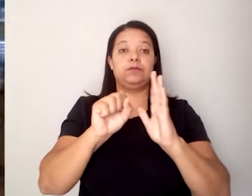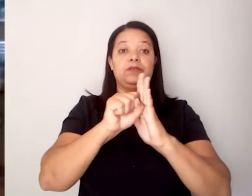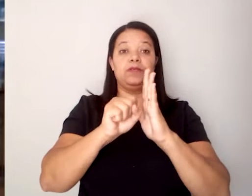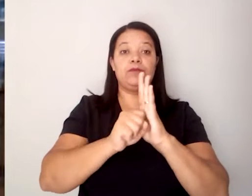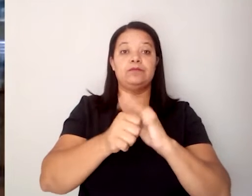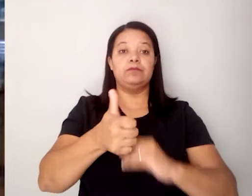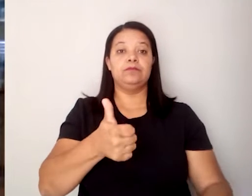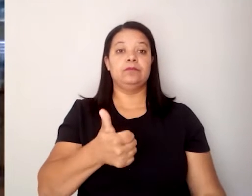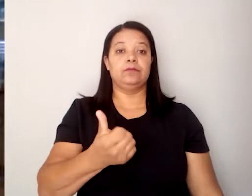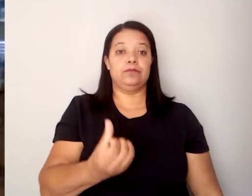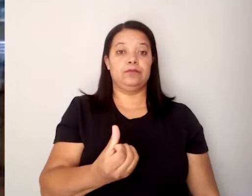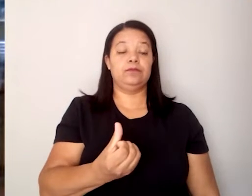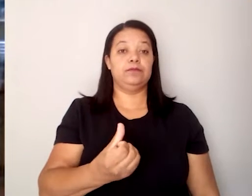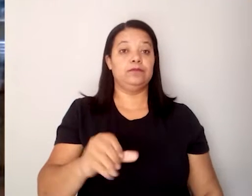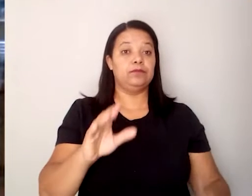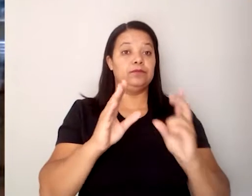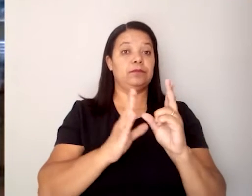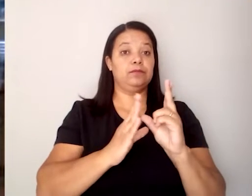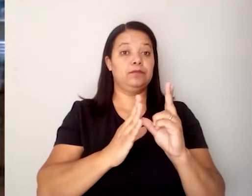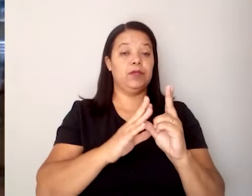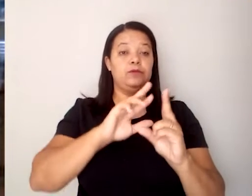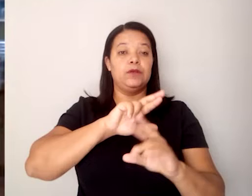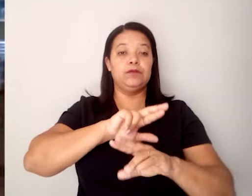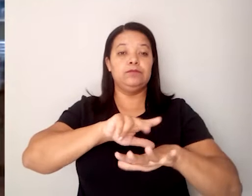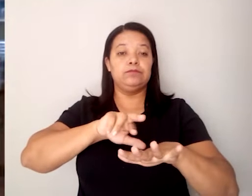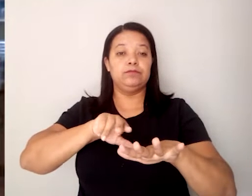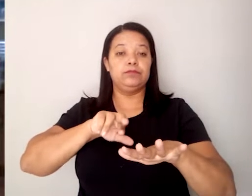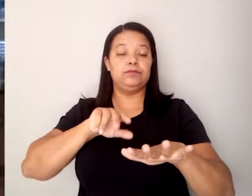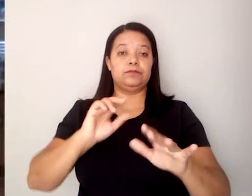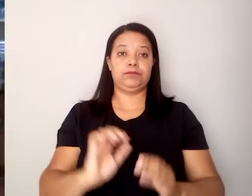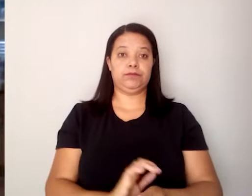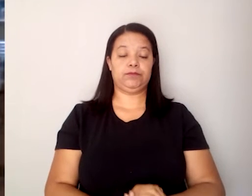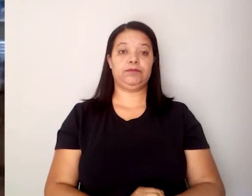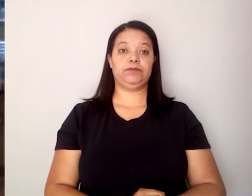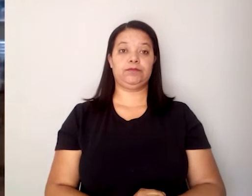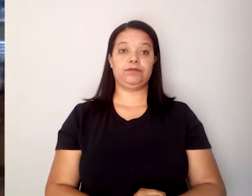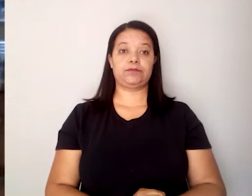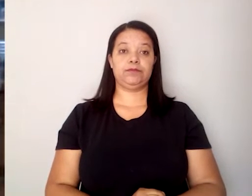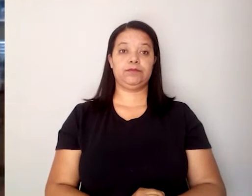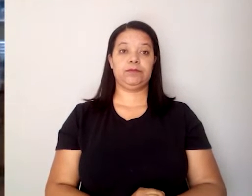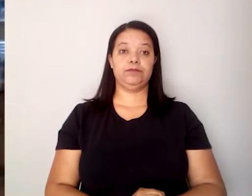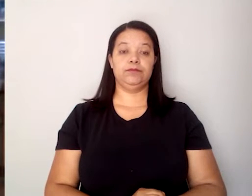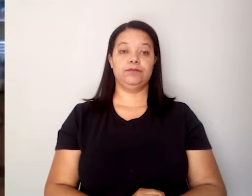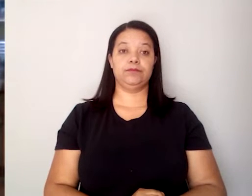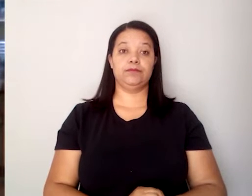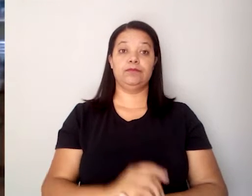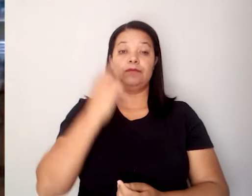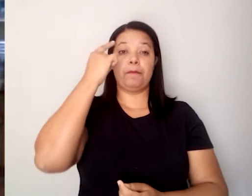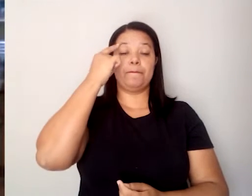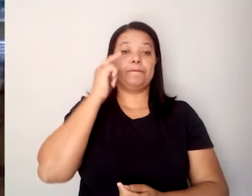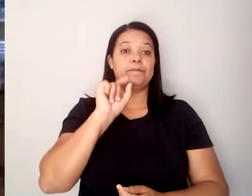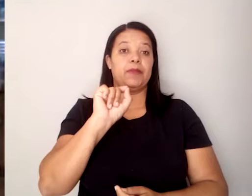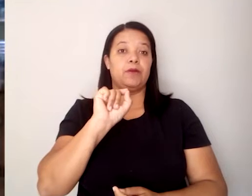e pensar que, desde o primeiro